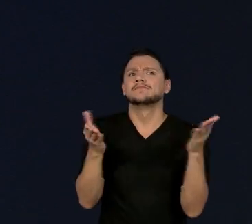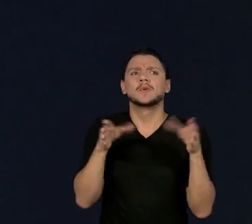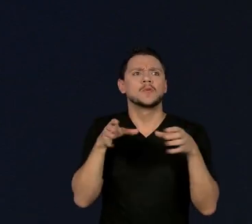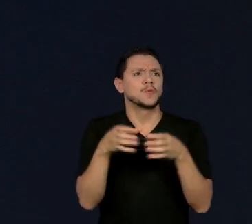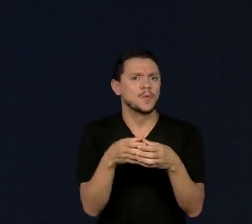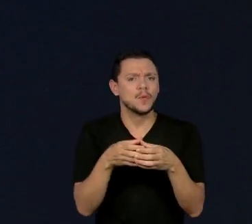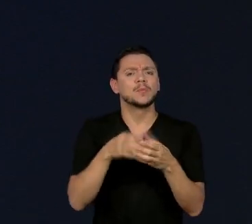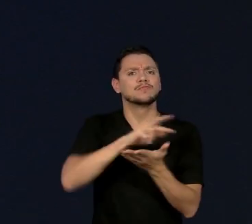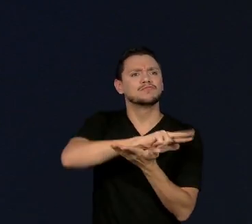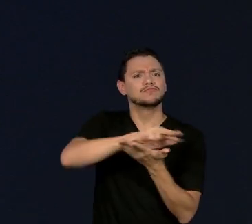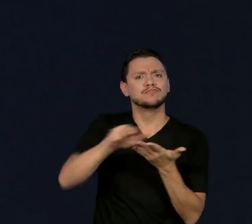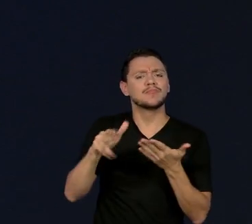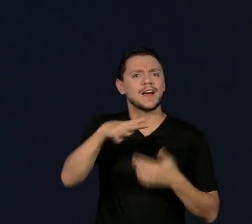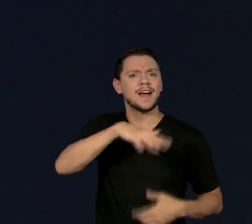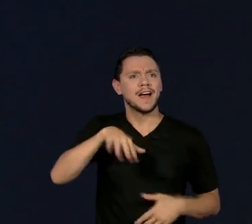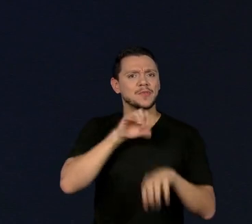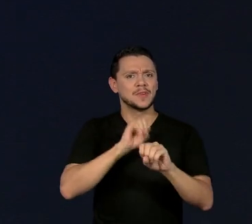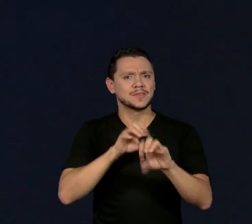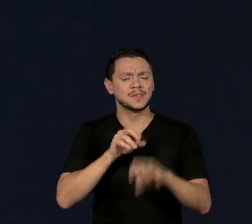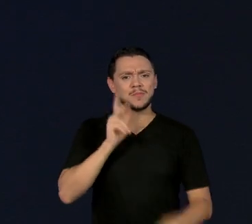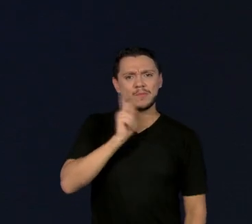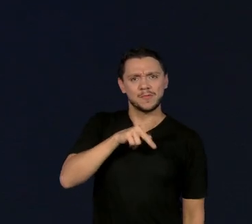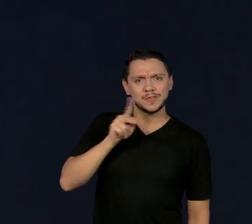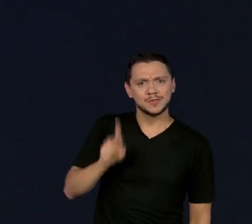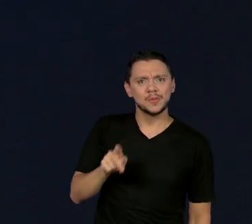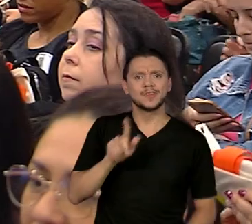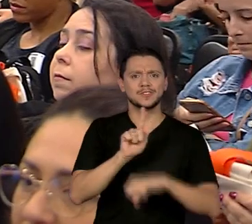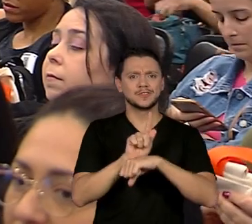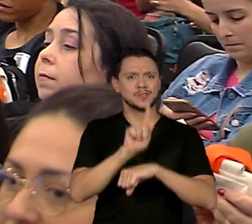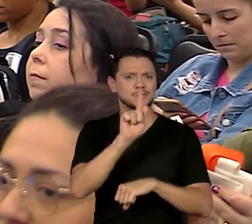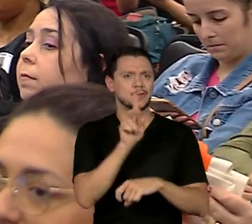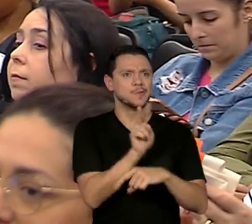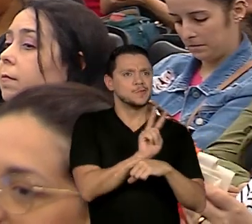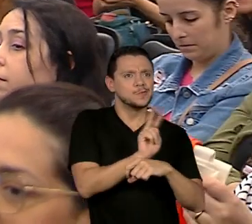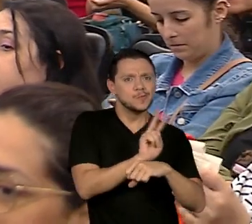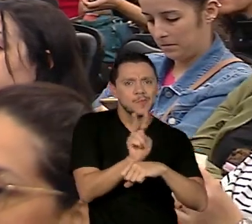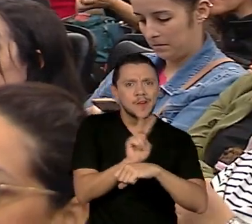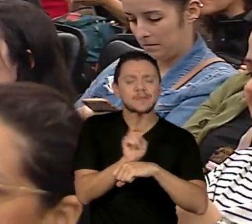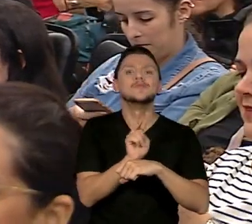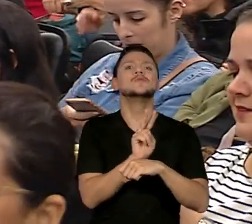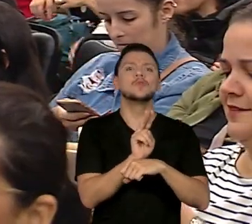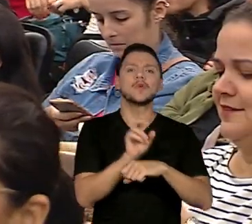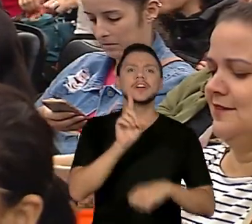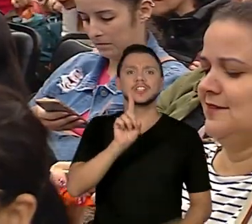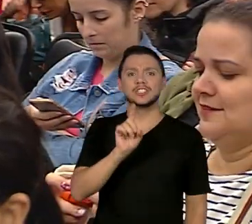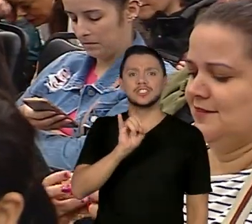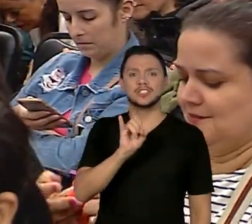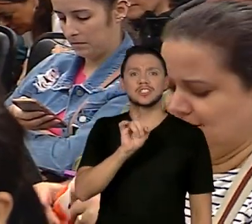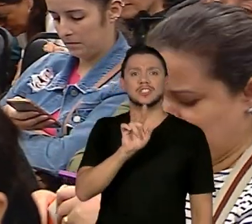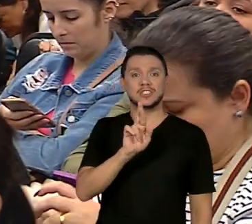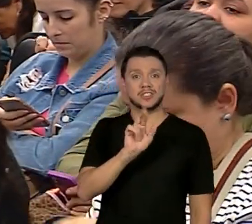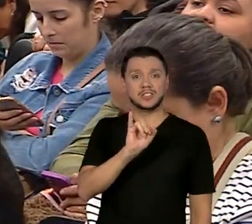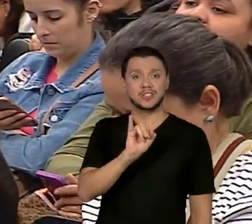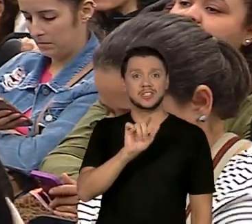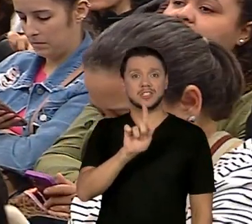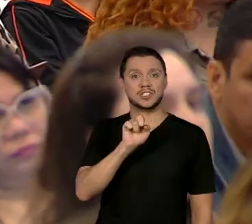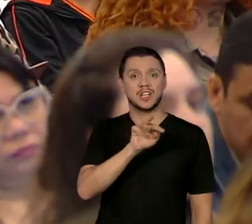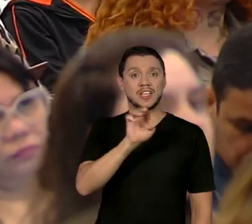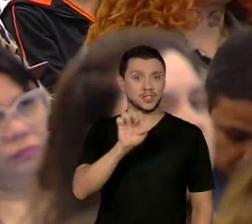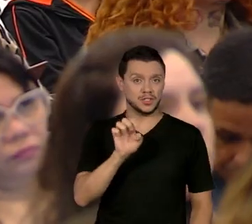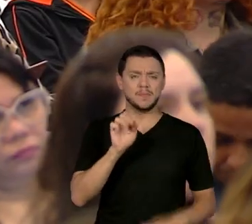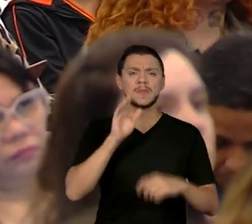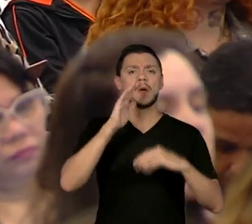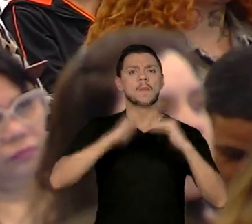da educação, docentes, gestores, supervisores, dirigentes, profissionais do quadro de apoio.